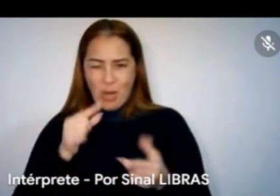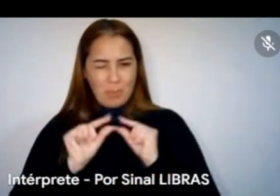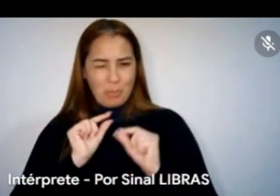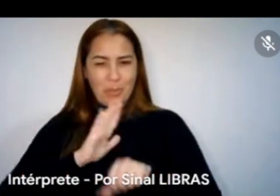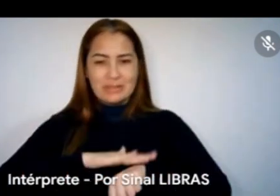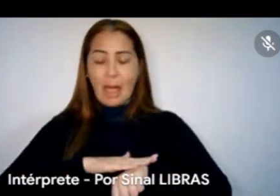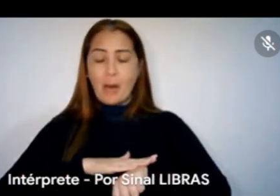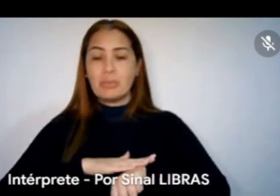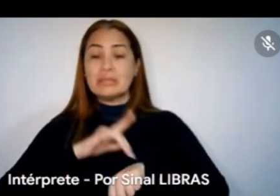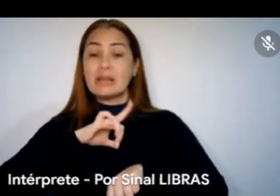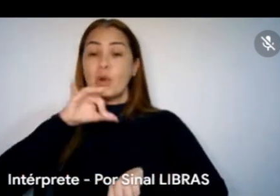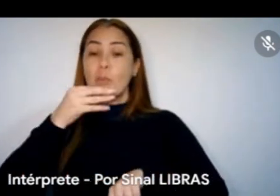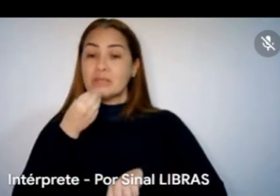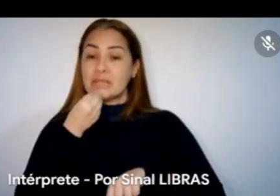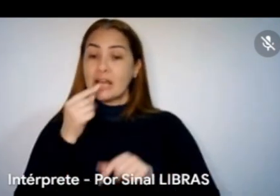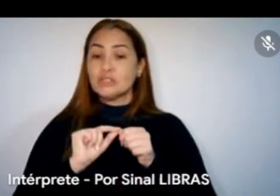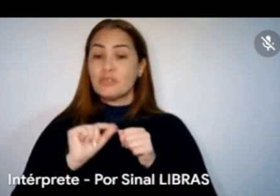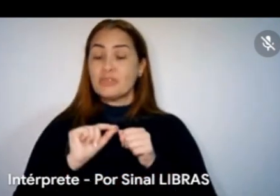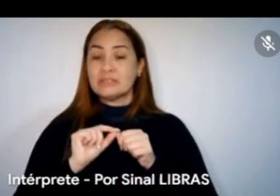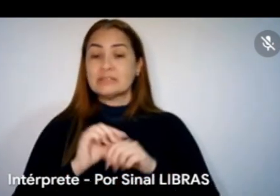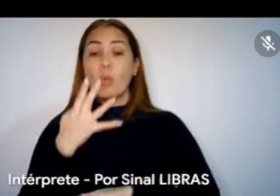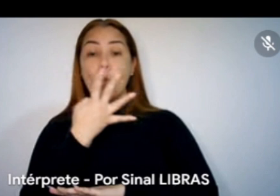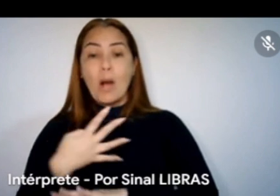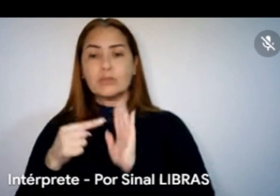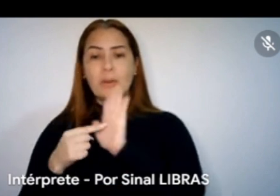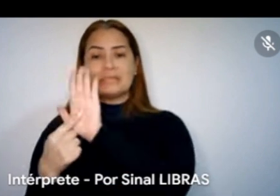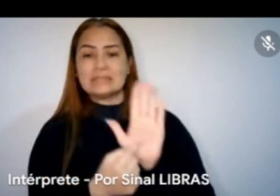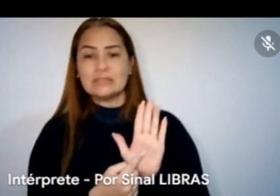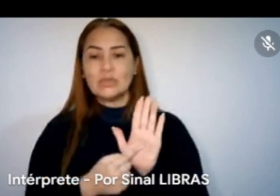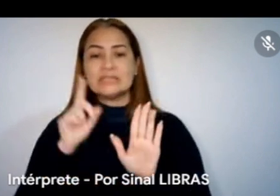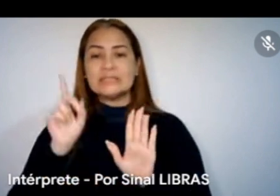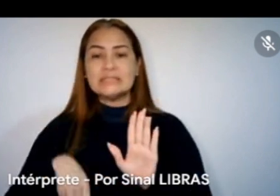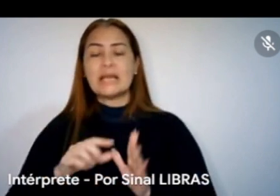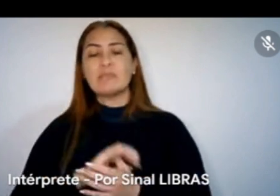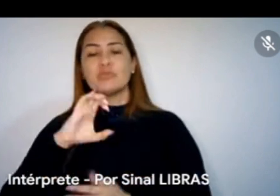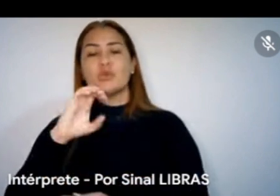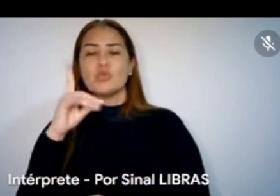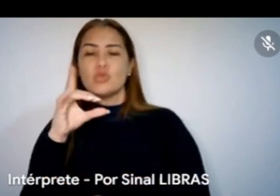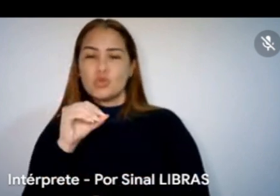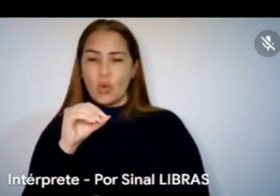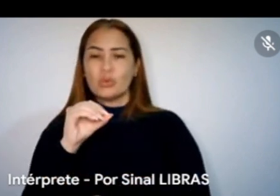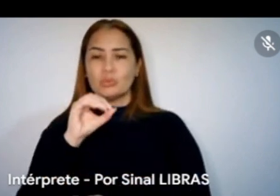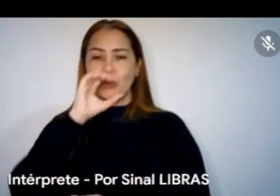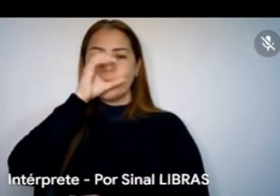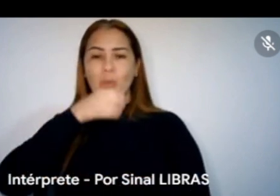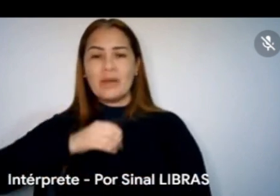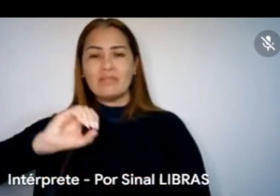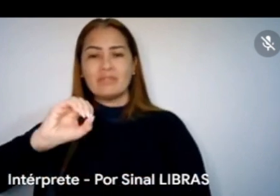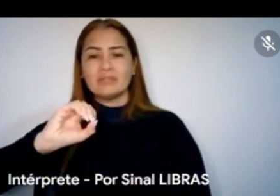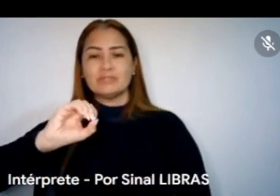apresentações com o regional Choro do Elefante, que é o mais antigo em atividade aqui em Natal, desde o ano 2000,